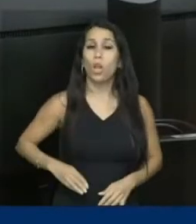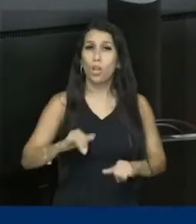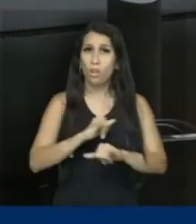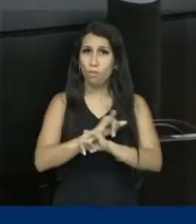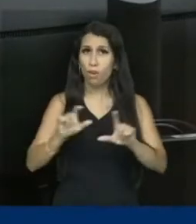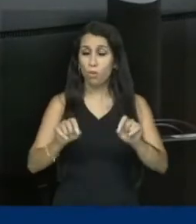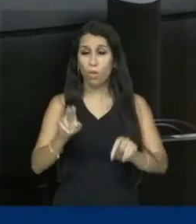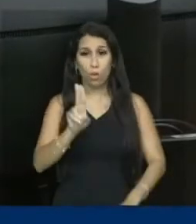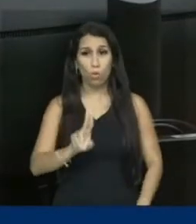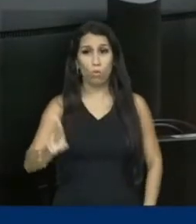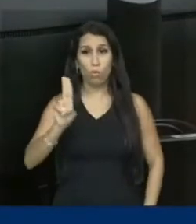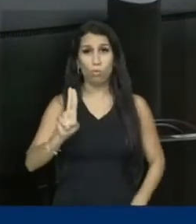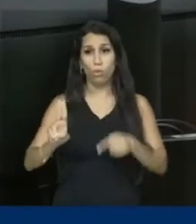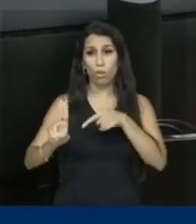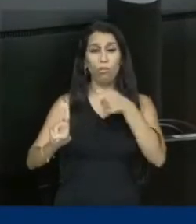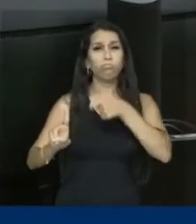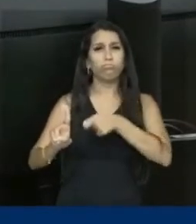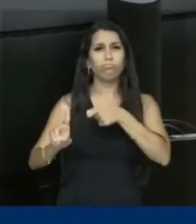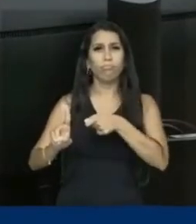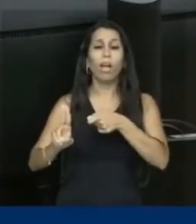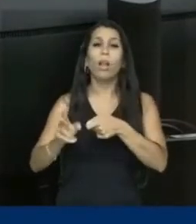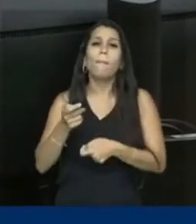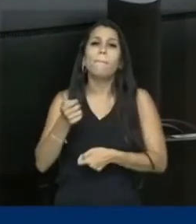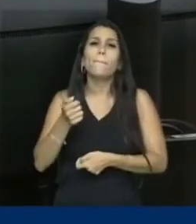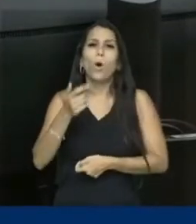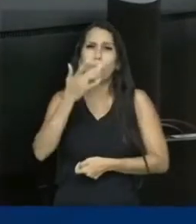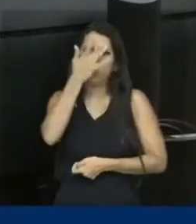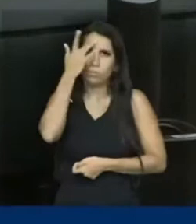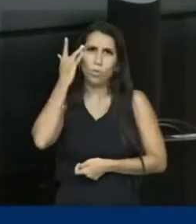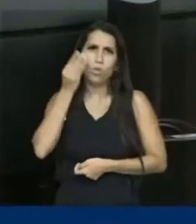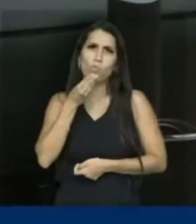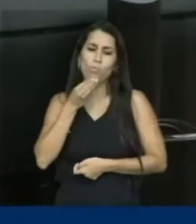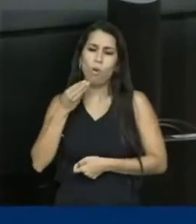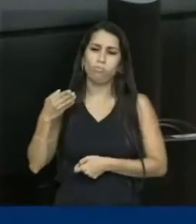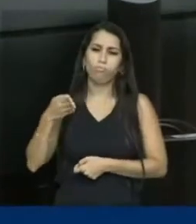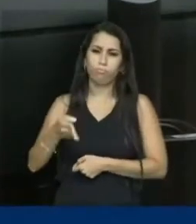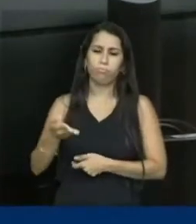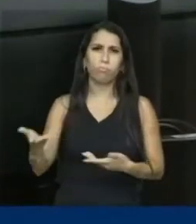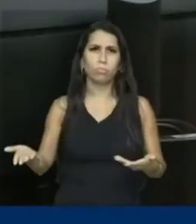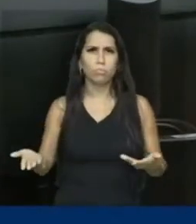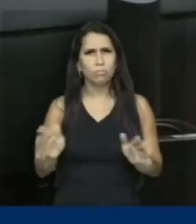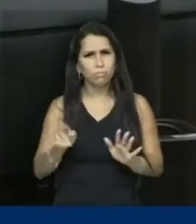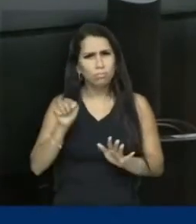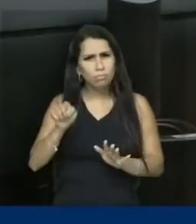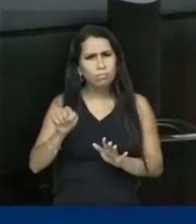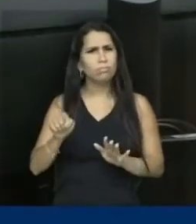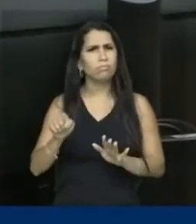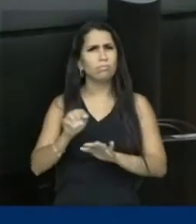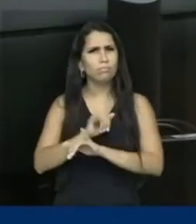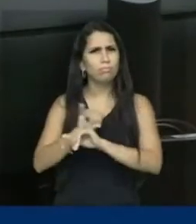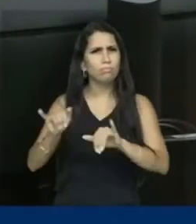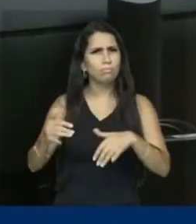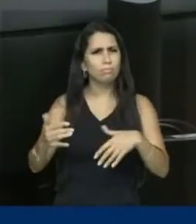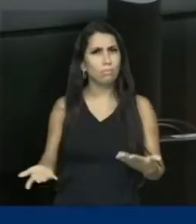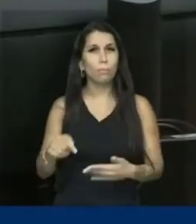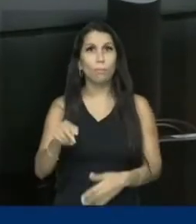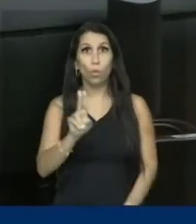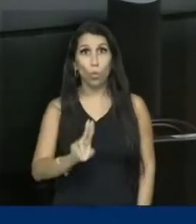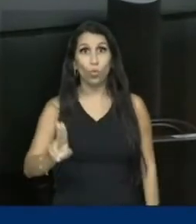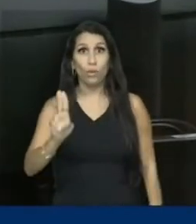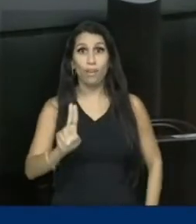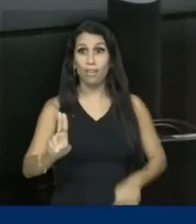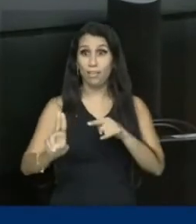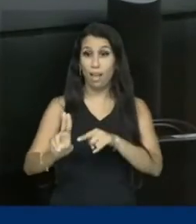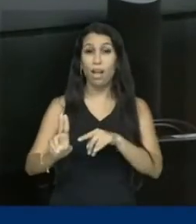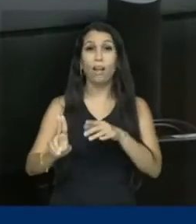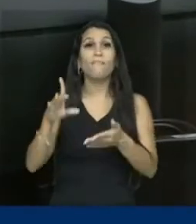universidade deveria, na verdade, ser para poucos. E isso, aspiado, está, entre aspas, a sua fala. Universidade deveria,